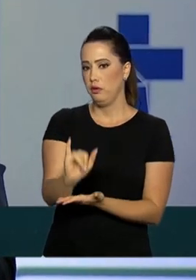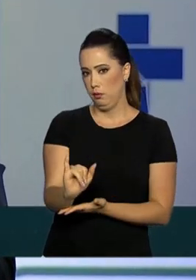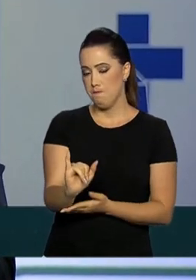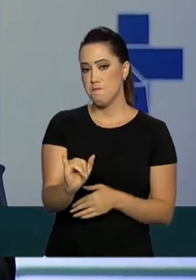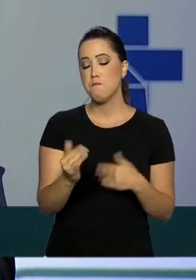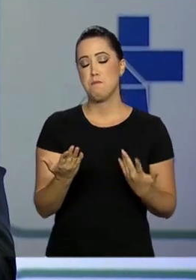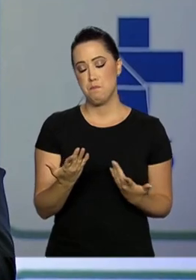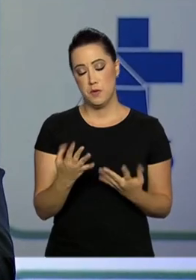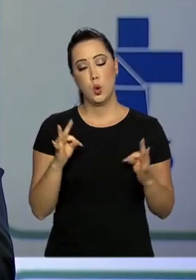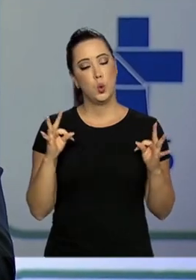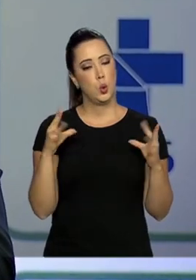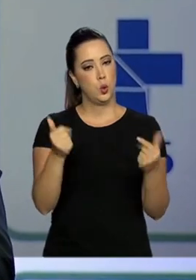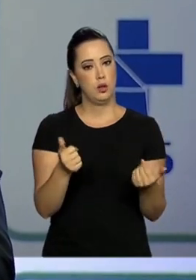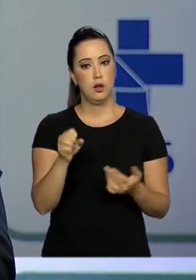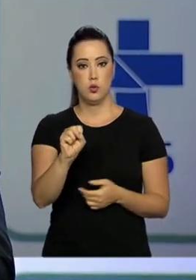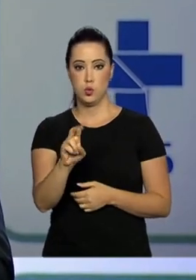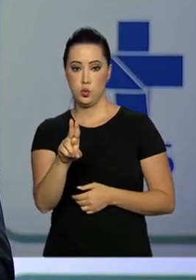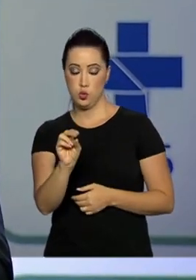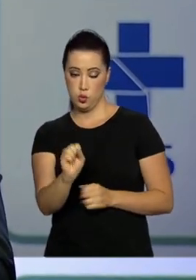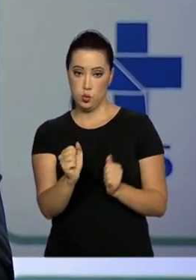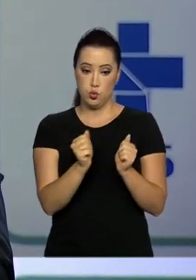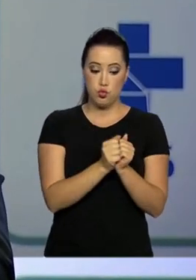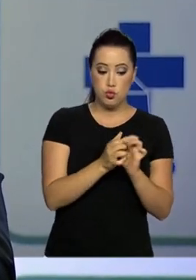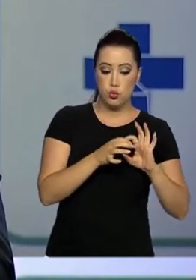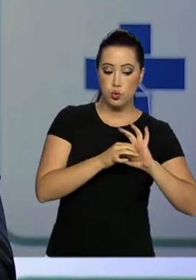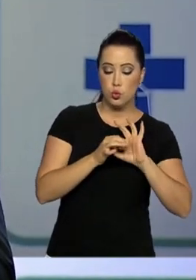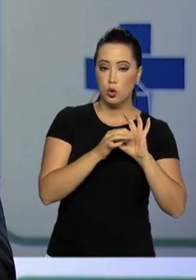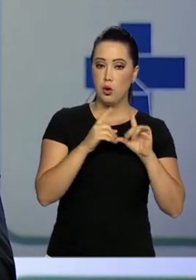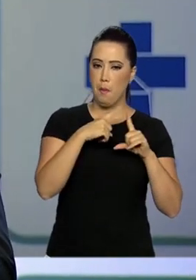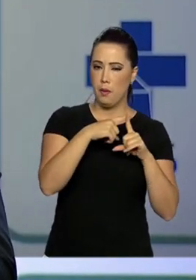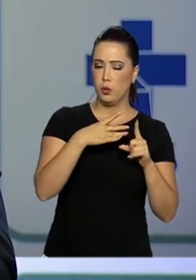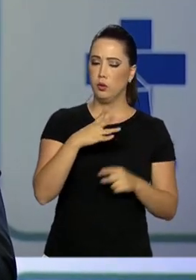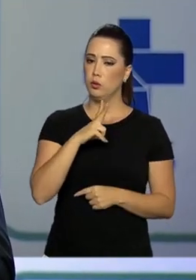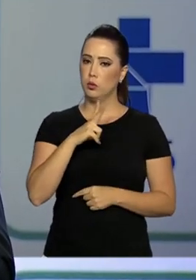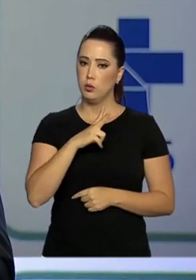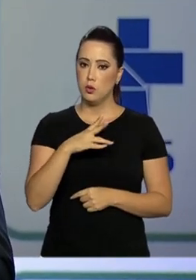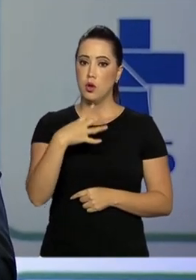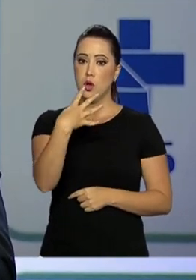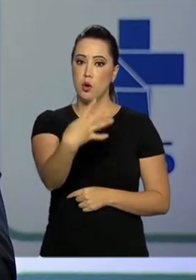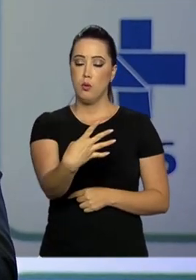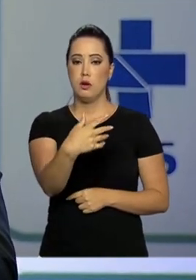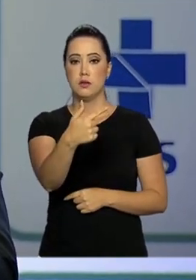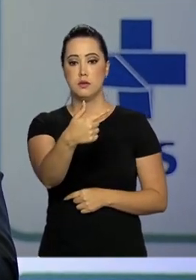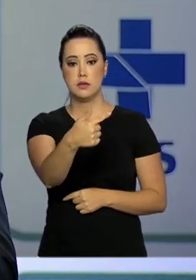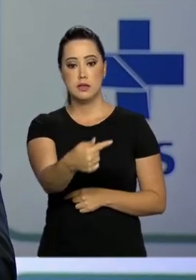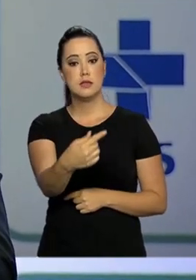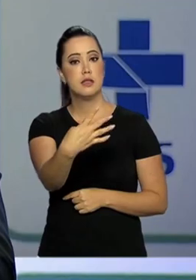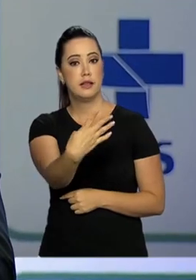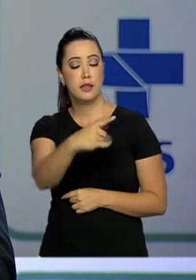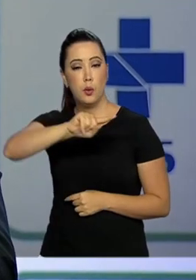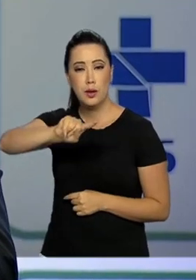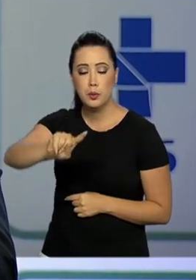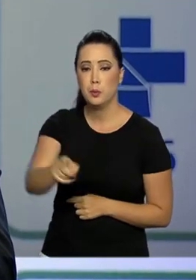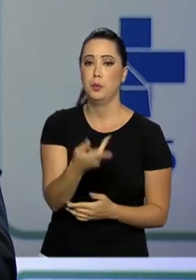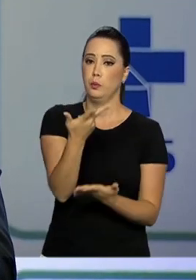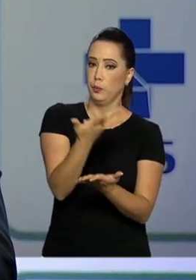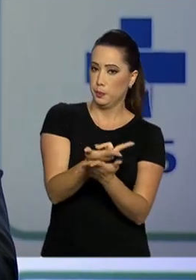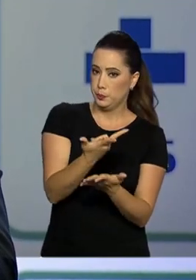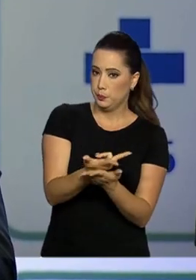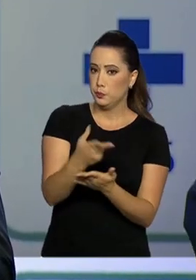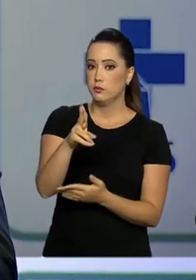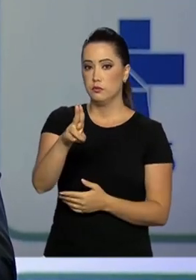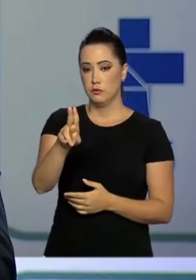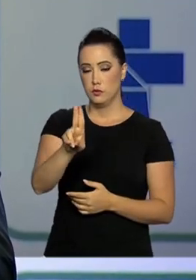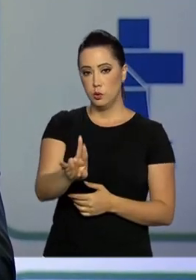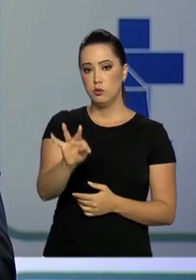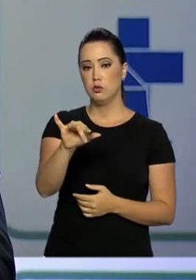e no total SUS e privados 464 mil leitos dentro de